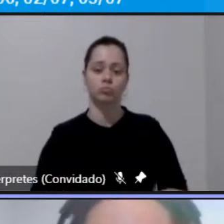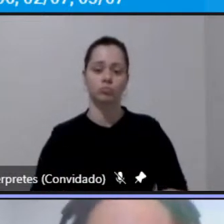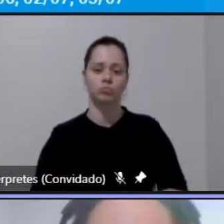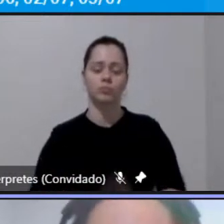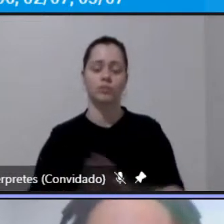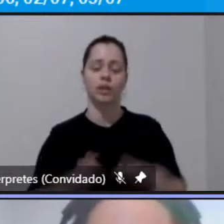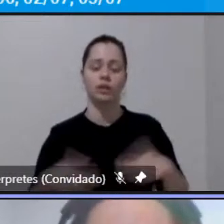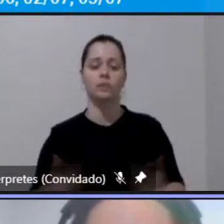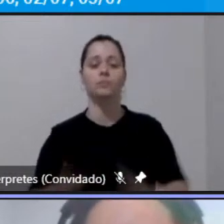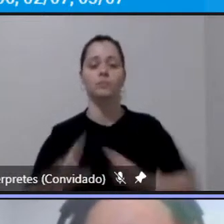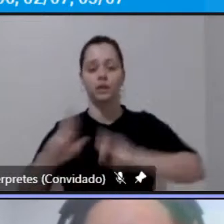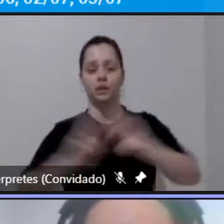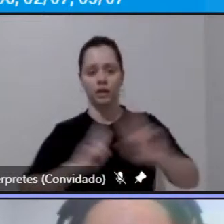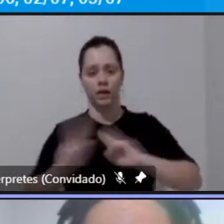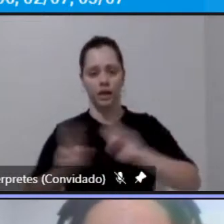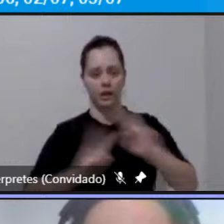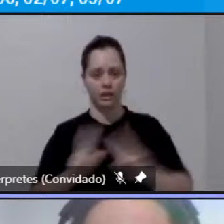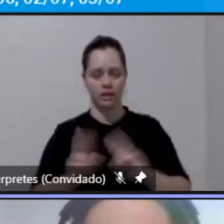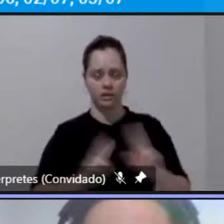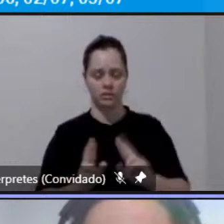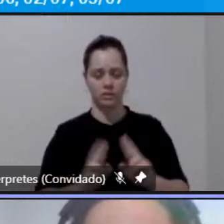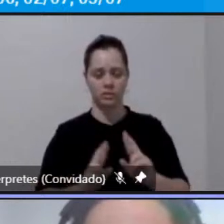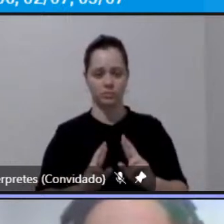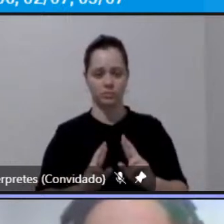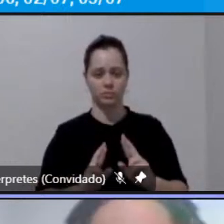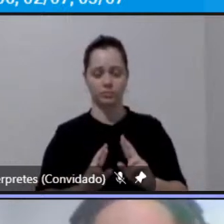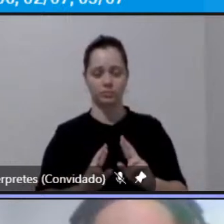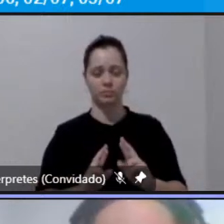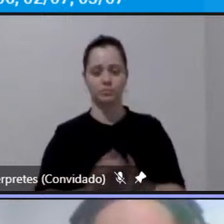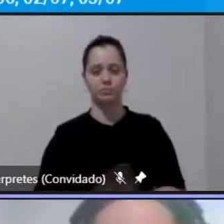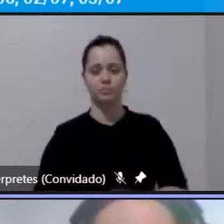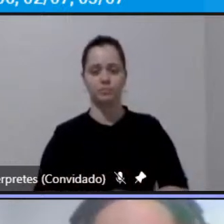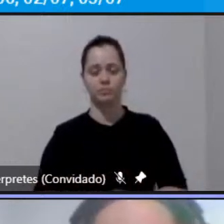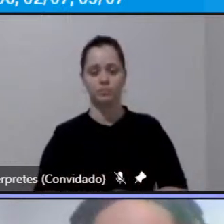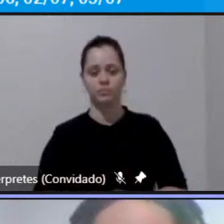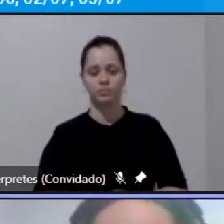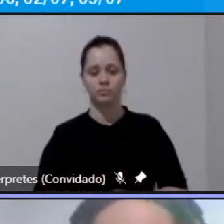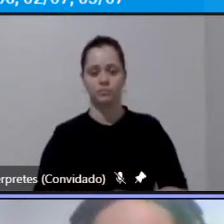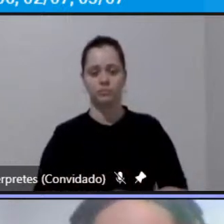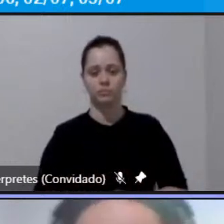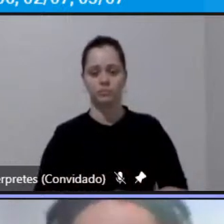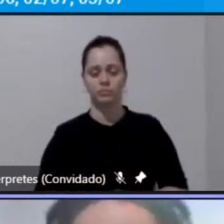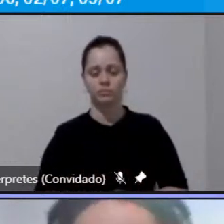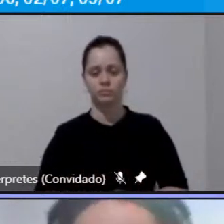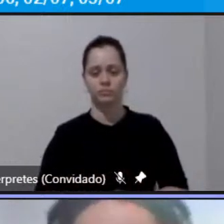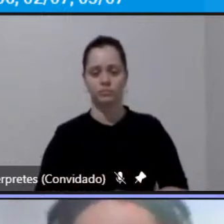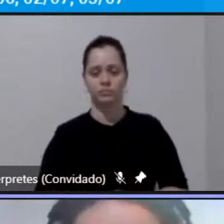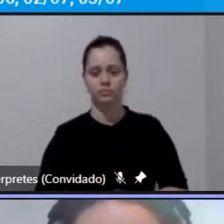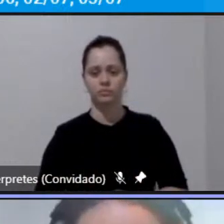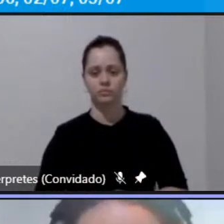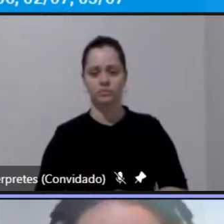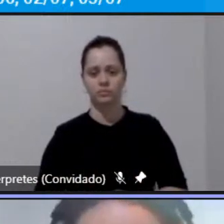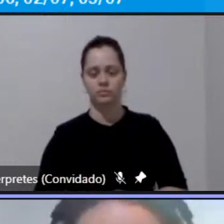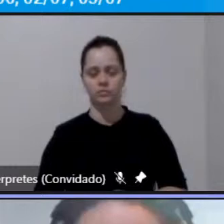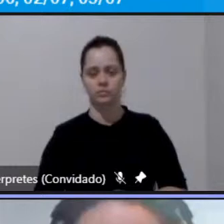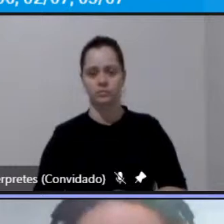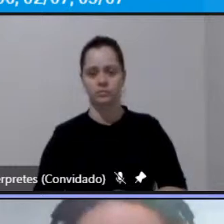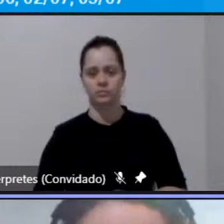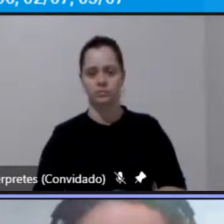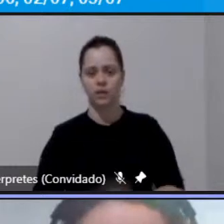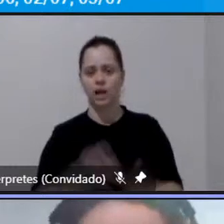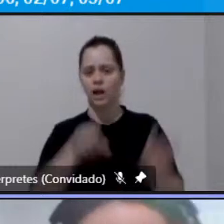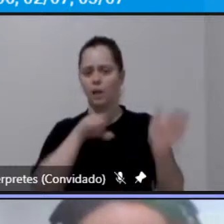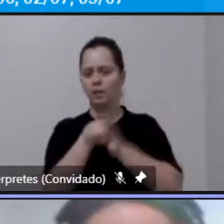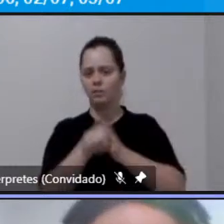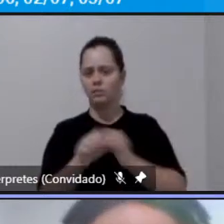relação ao motivo e ao correto Graziana imagina tá correto esse tá